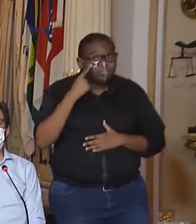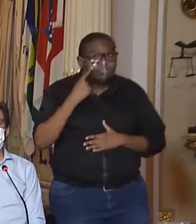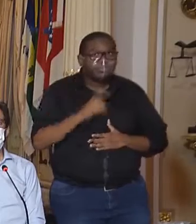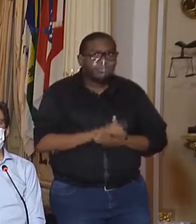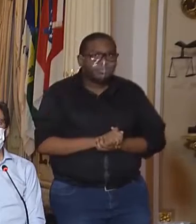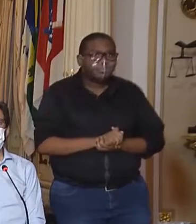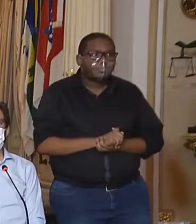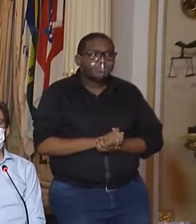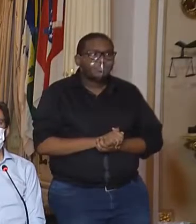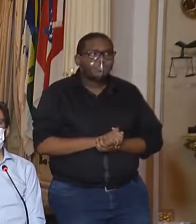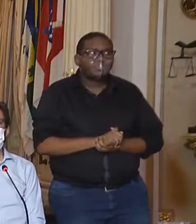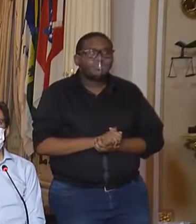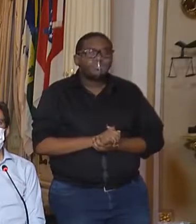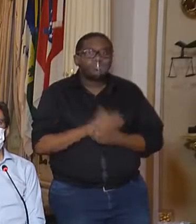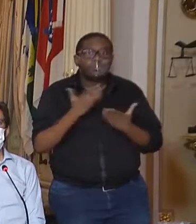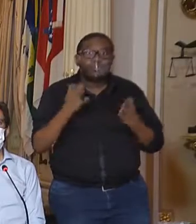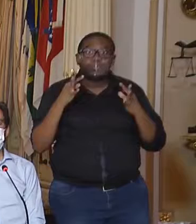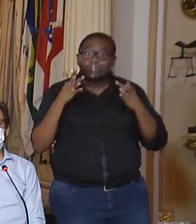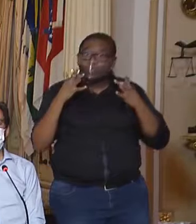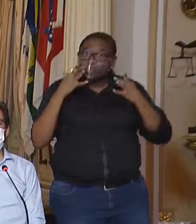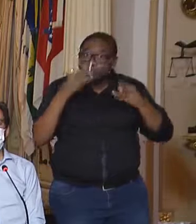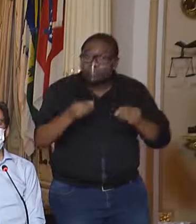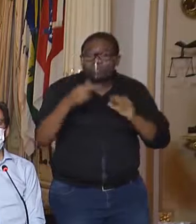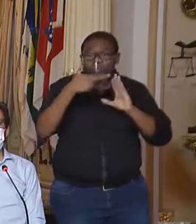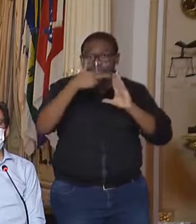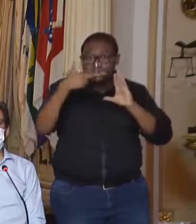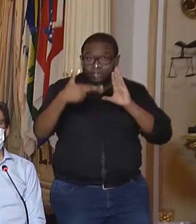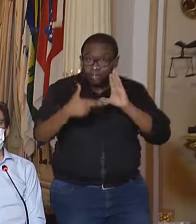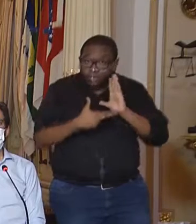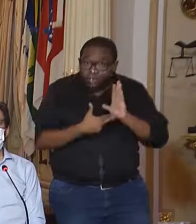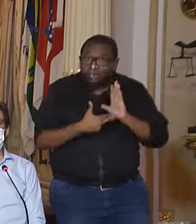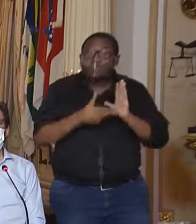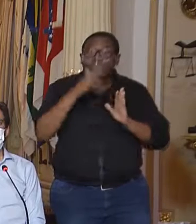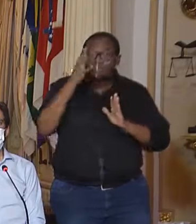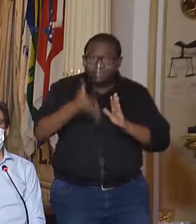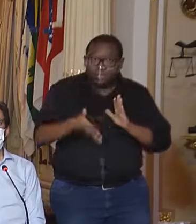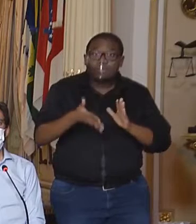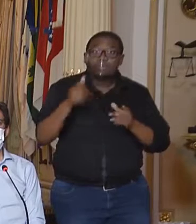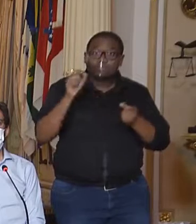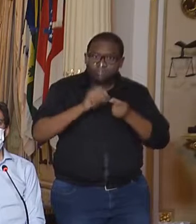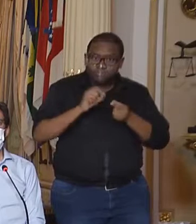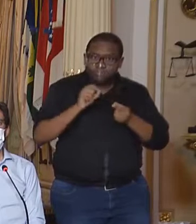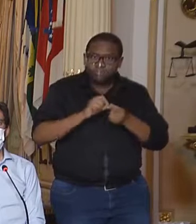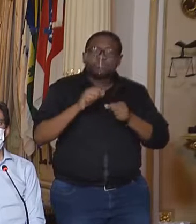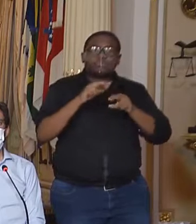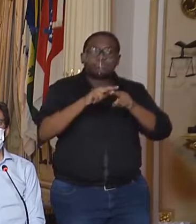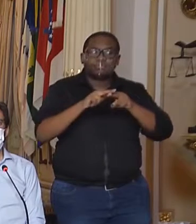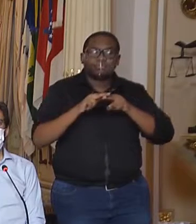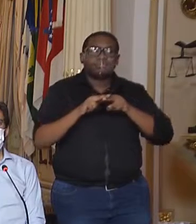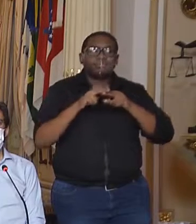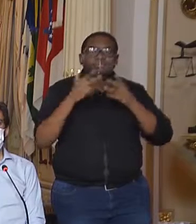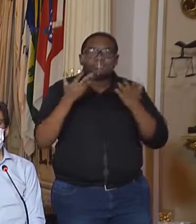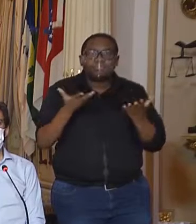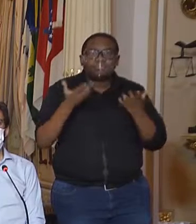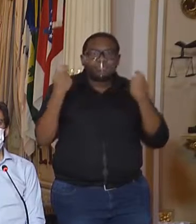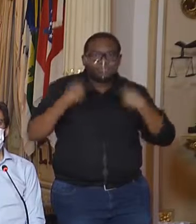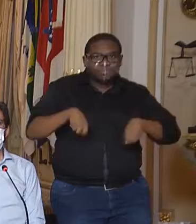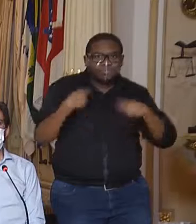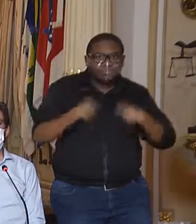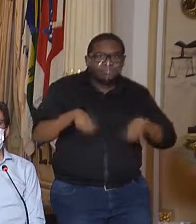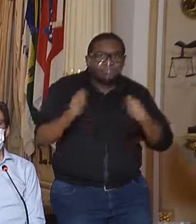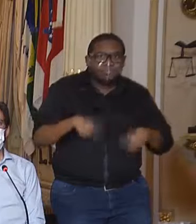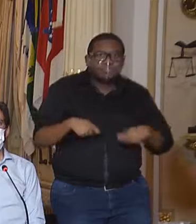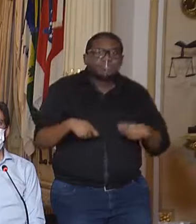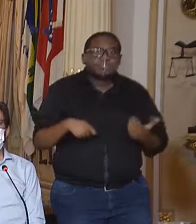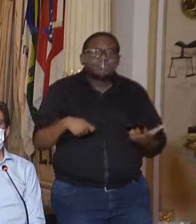conjuntos de protocolos que foram estabelecidos a partir desta necessidade,